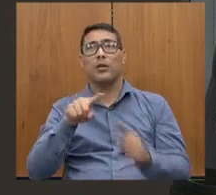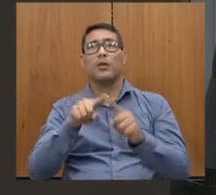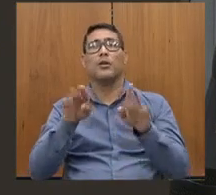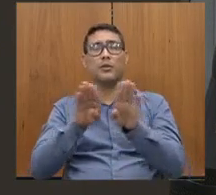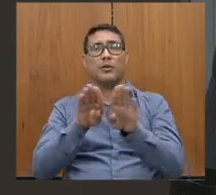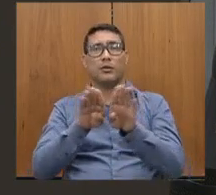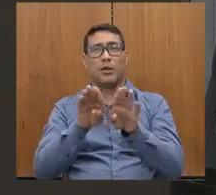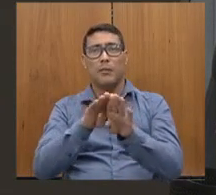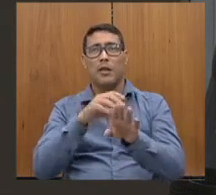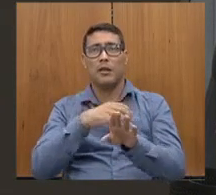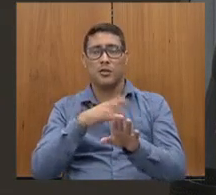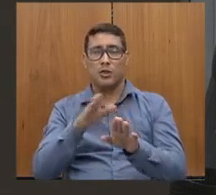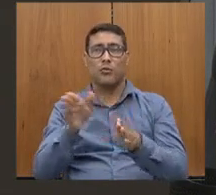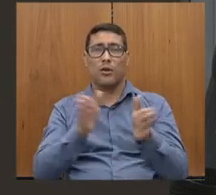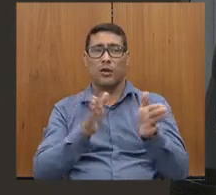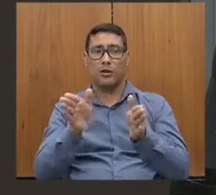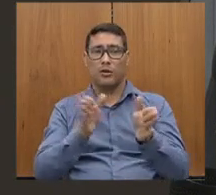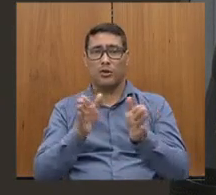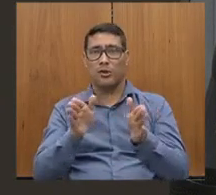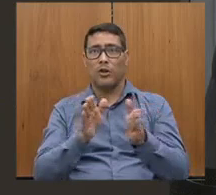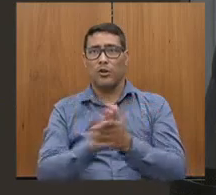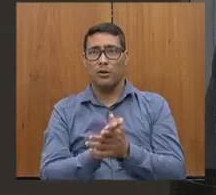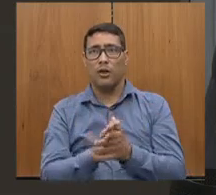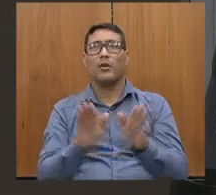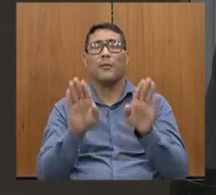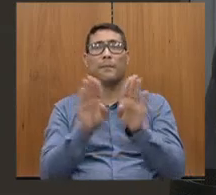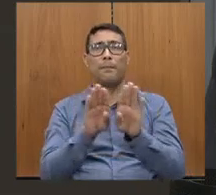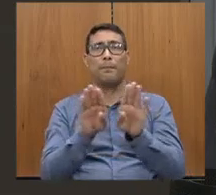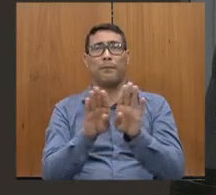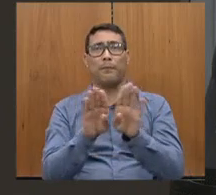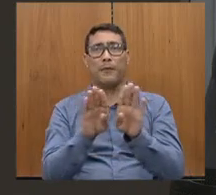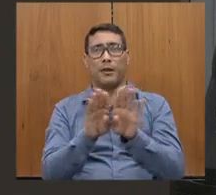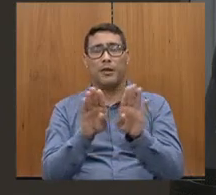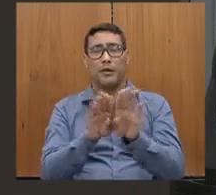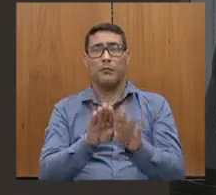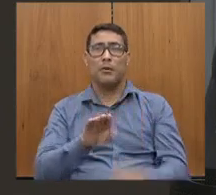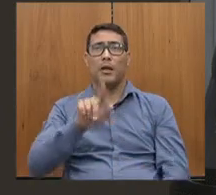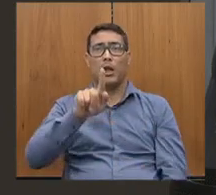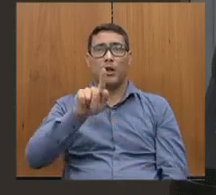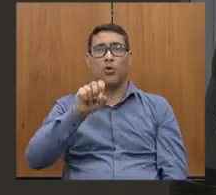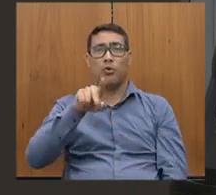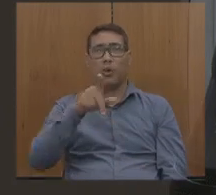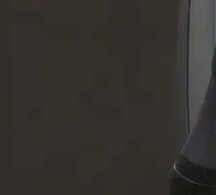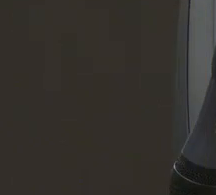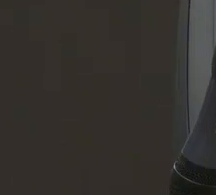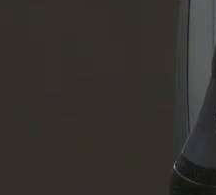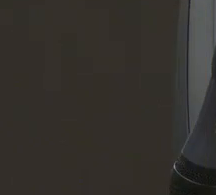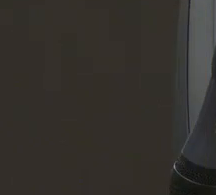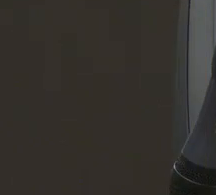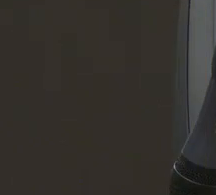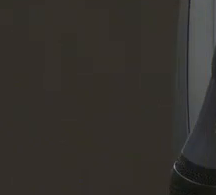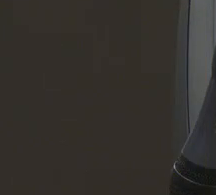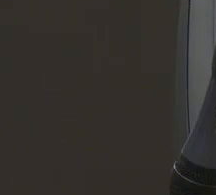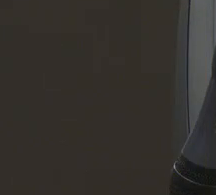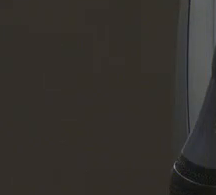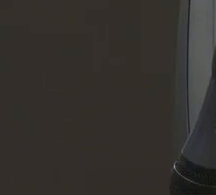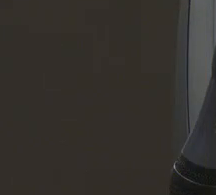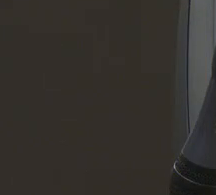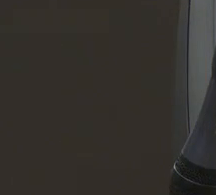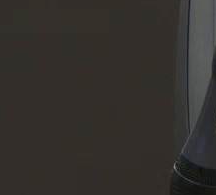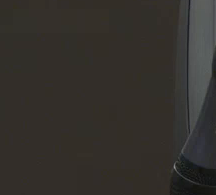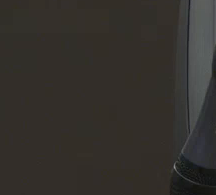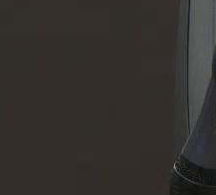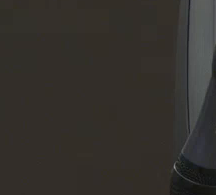sentido Assucena e sentido também a Goiânia, governador Valadares, pegando aquela